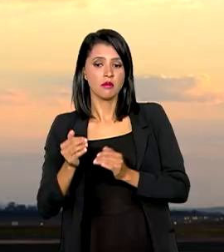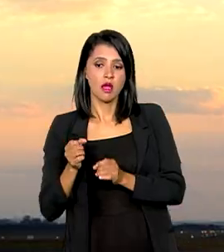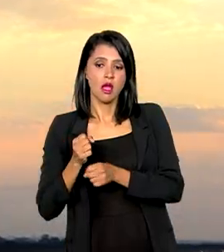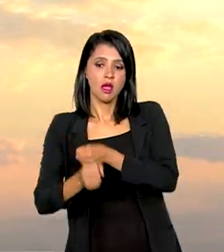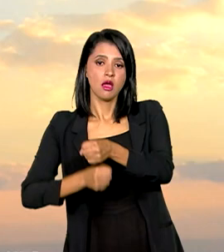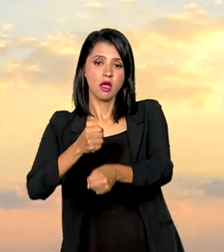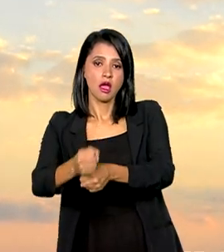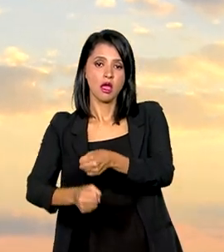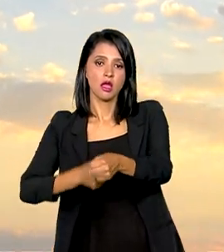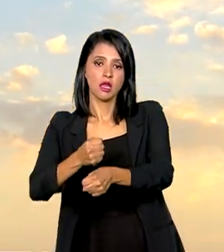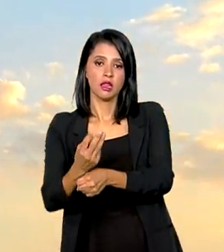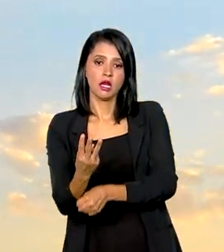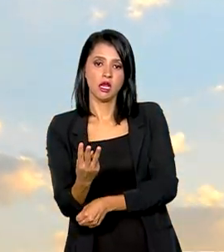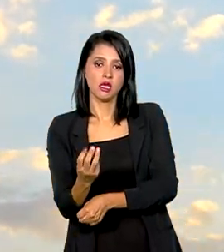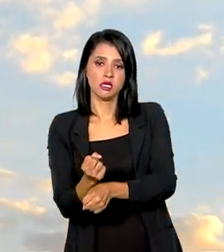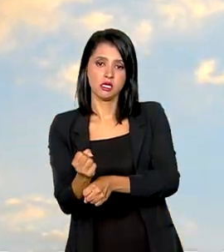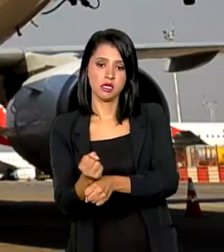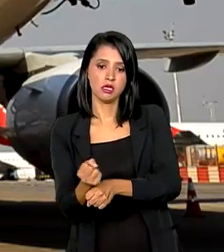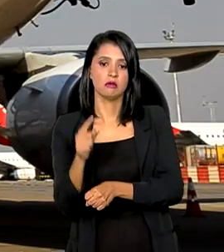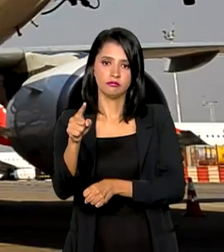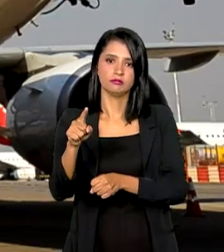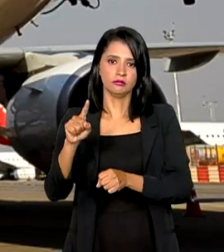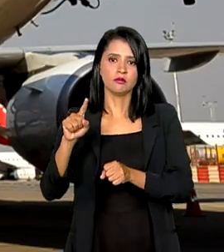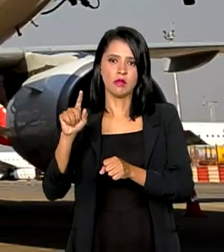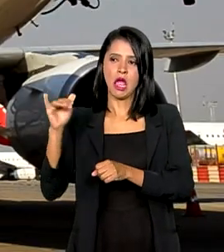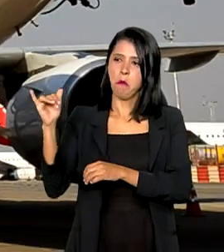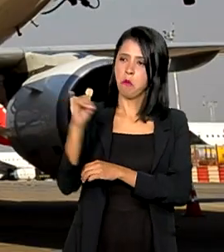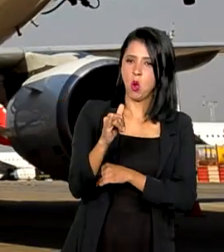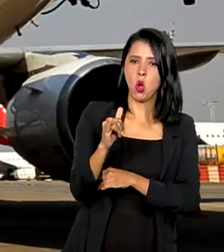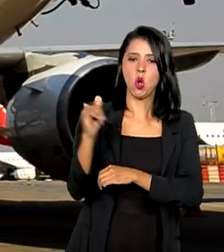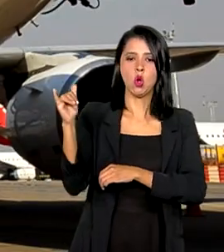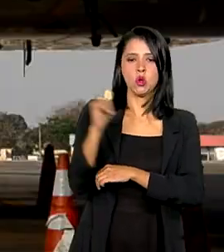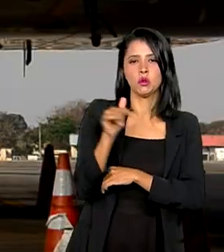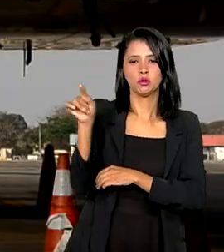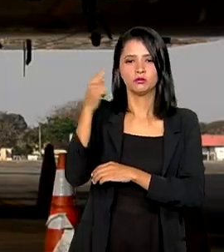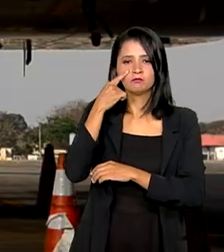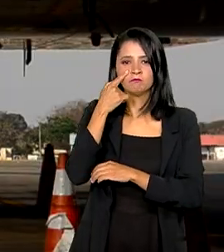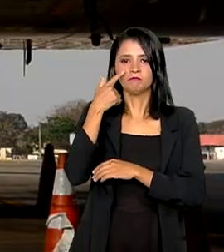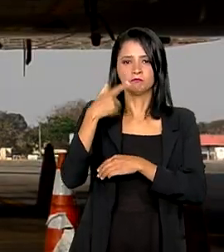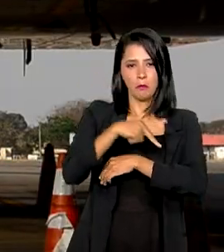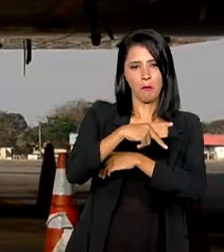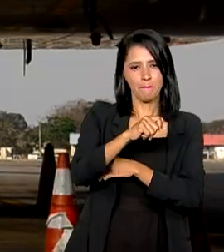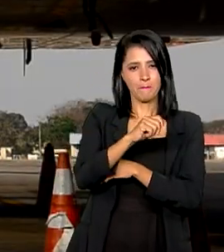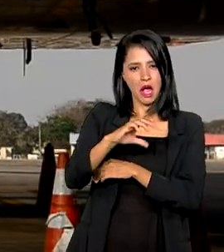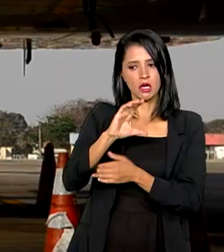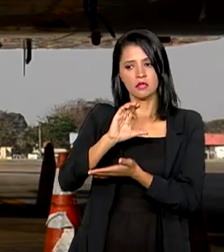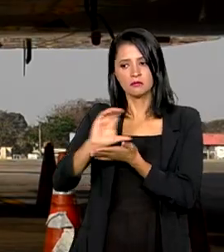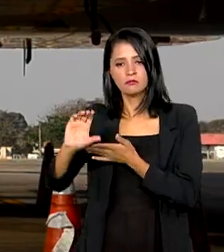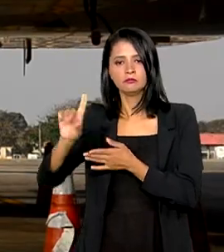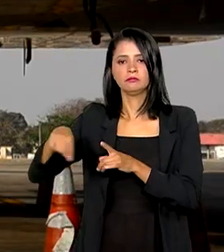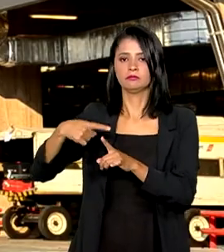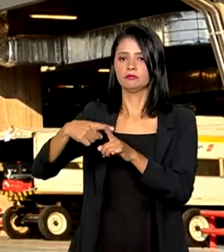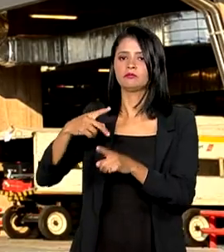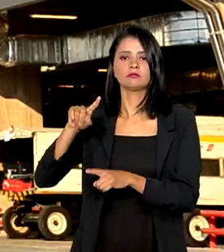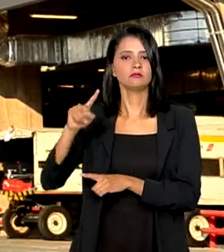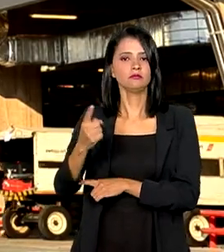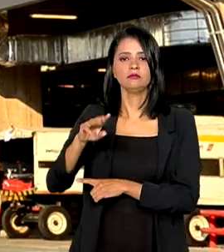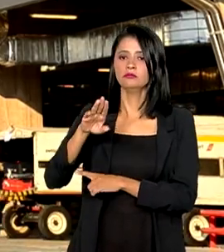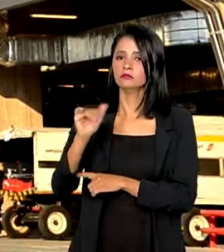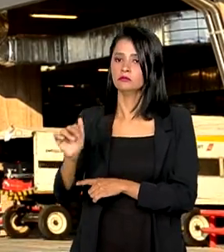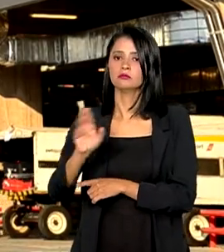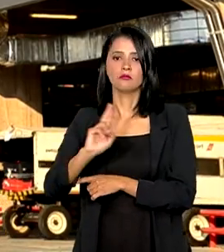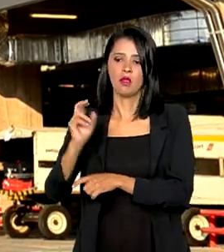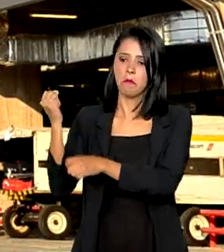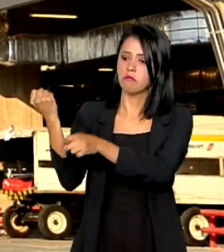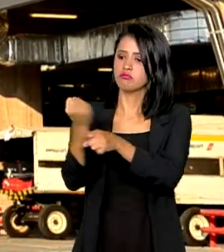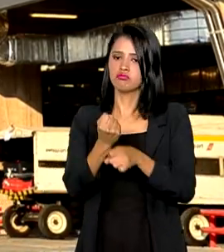anos. No setor de aeroportos, o Programa de Aceleração do Crescimento prevê mais de um bilhão de reais em obras